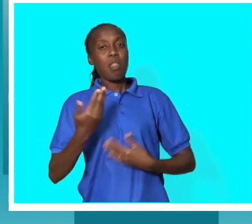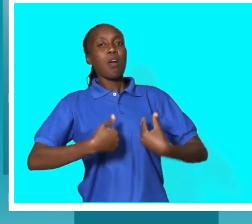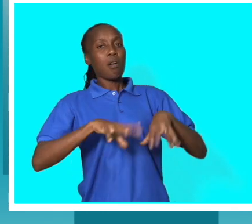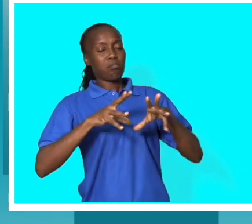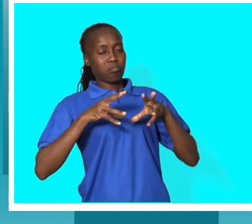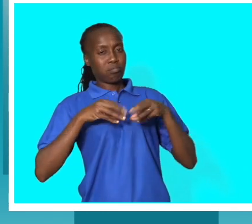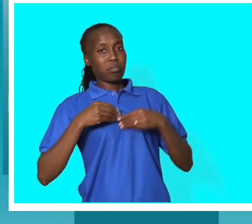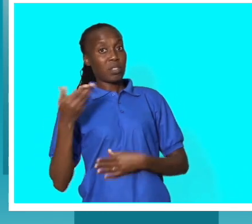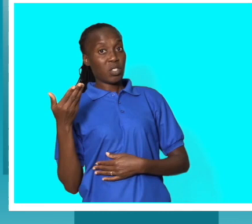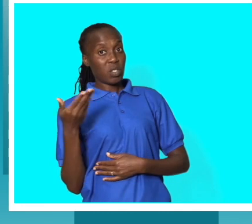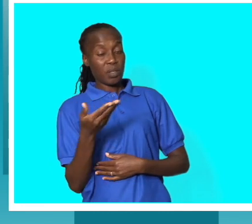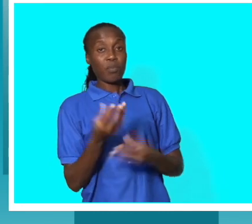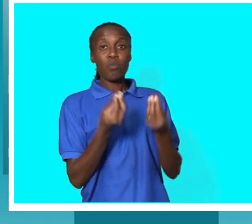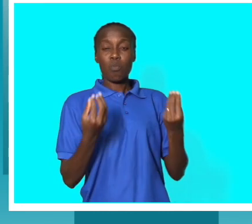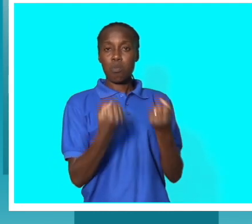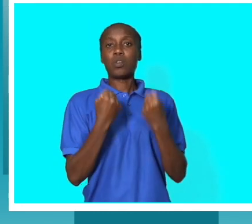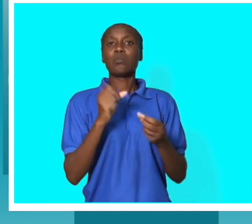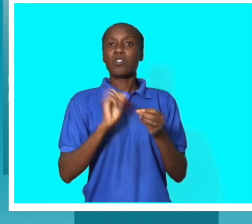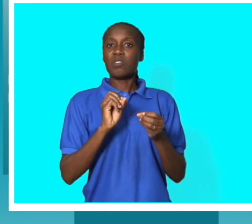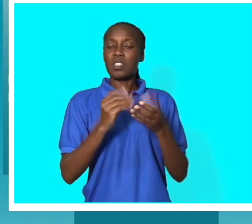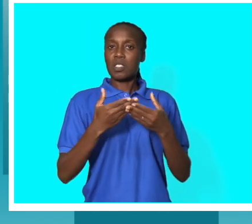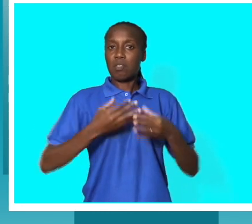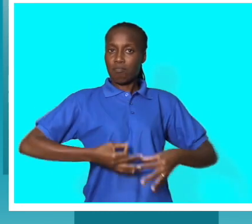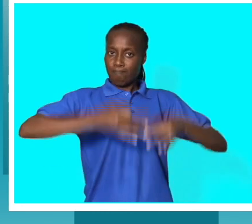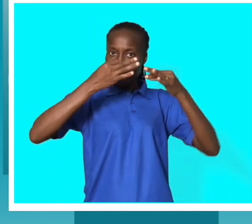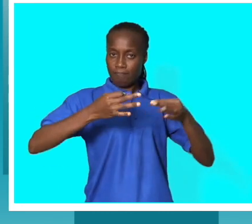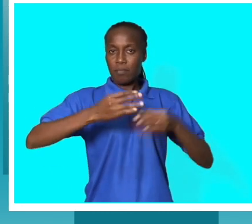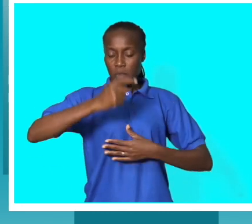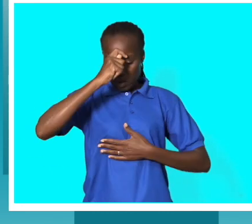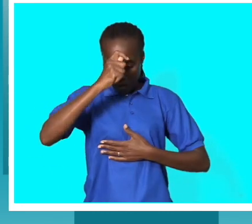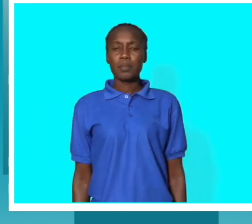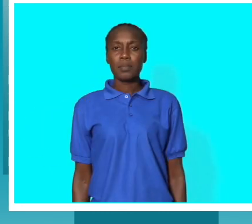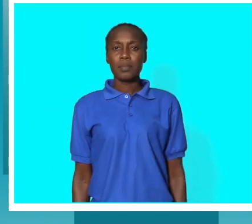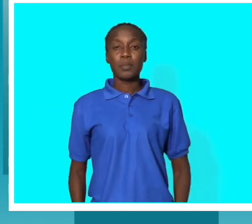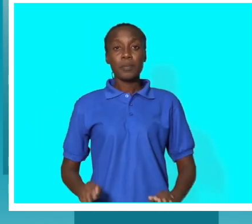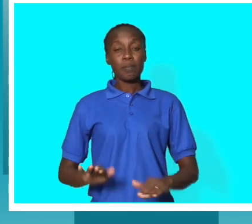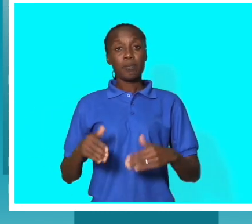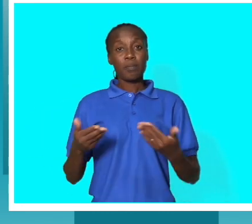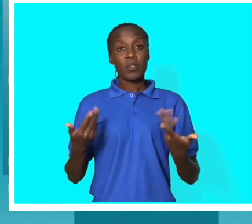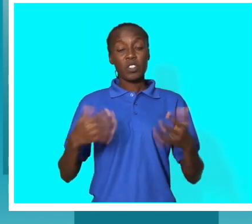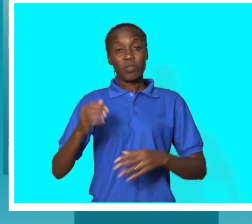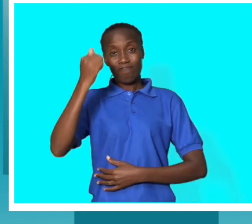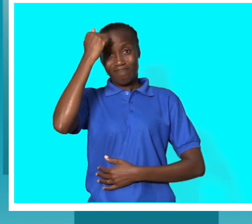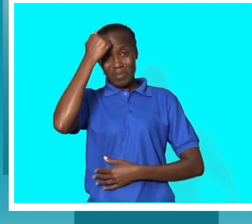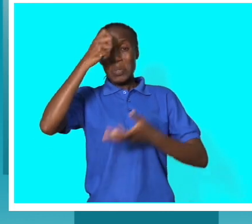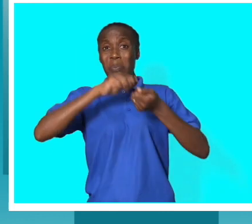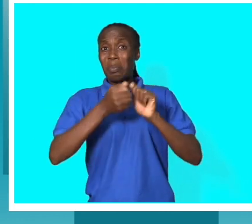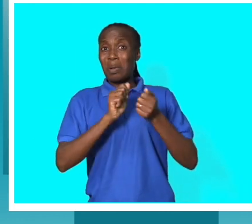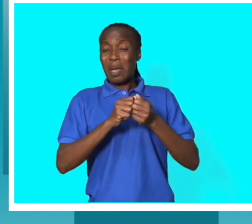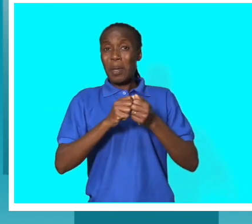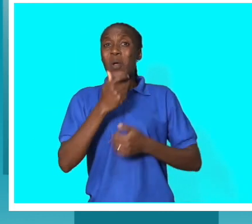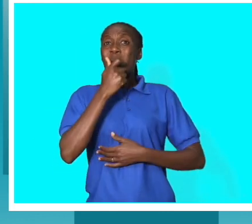forma se pode resgatar a dignidade no futebol moçambicano. O problema da arbitragem não é só em Moçambique. Eu tenho